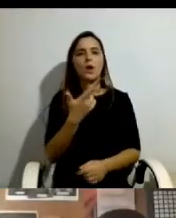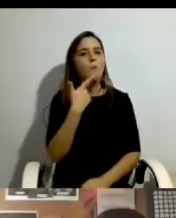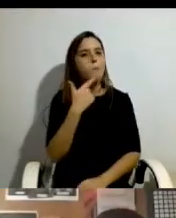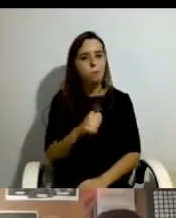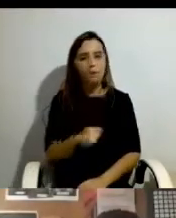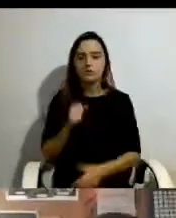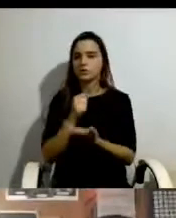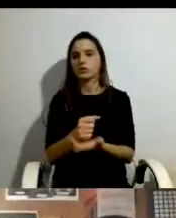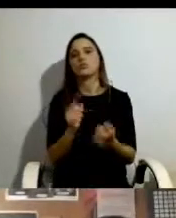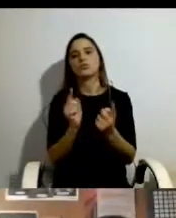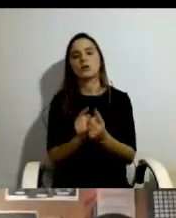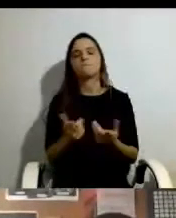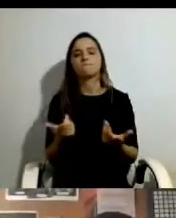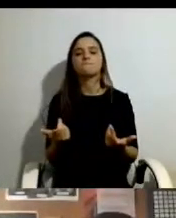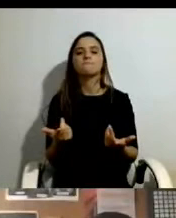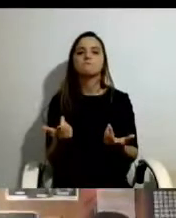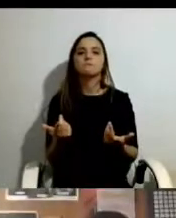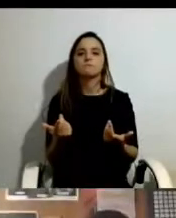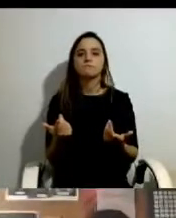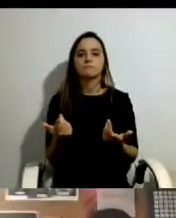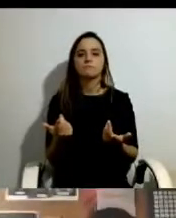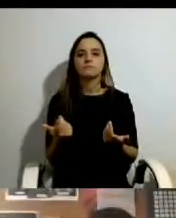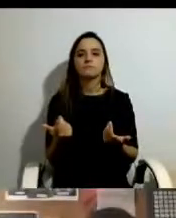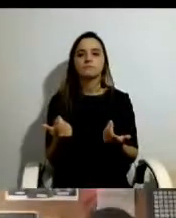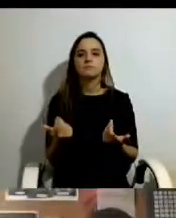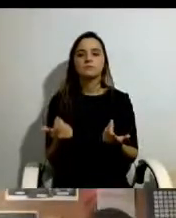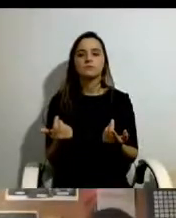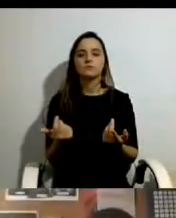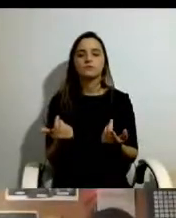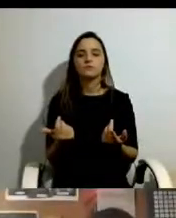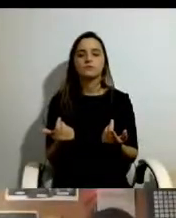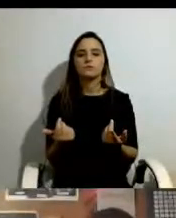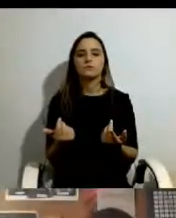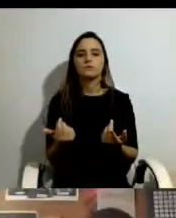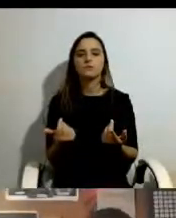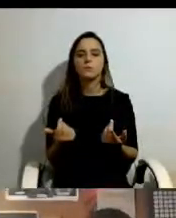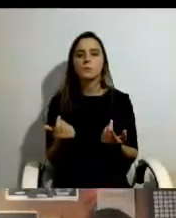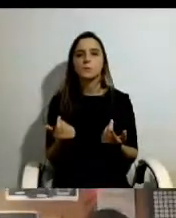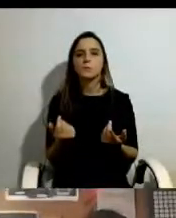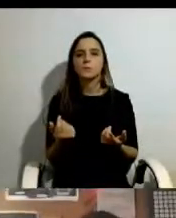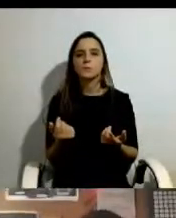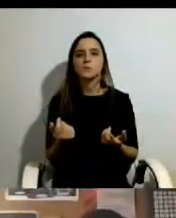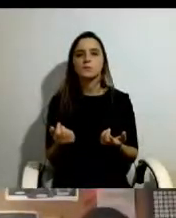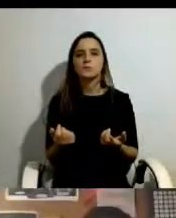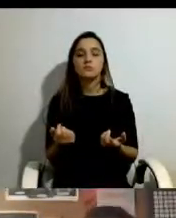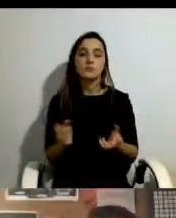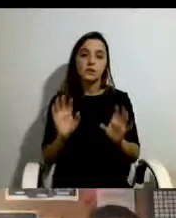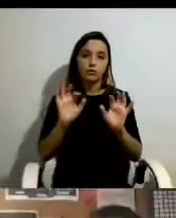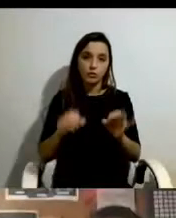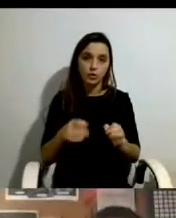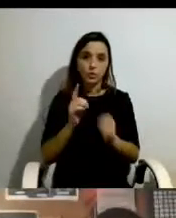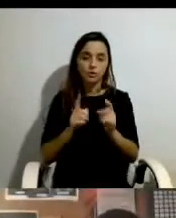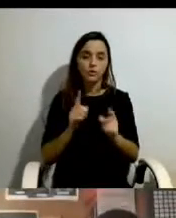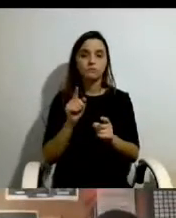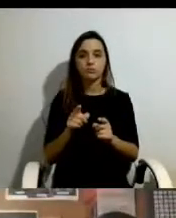pessoal. E, portanto, termino aqui esta parte com este destrato que é bastante interessante, é longo,